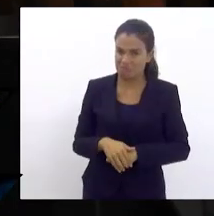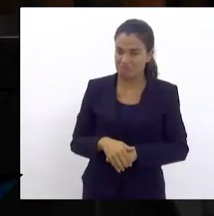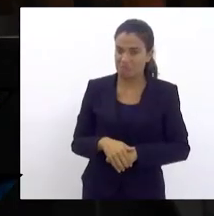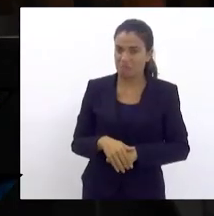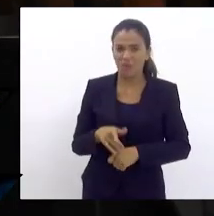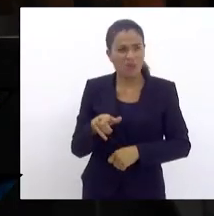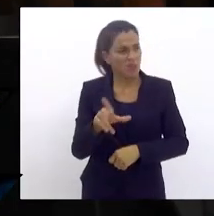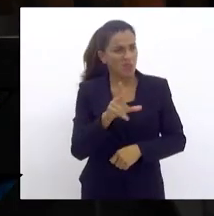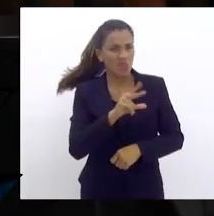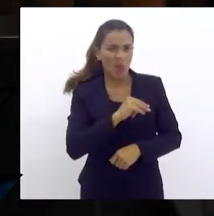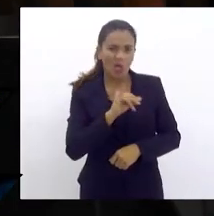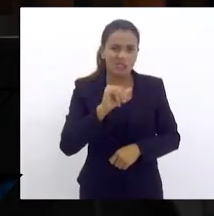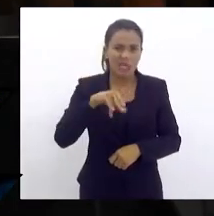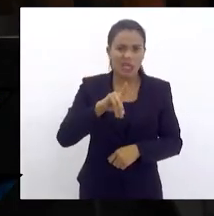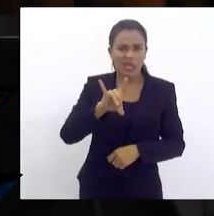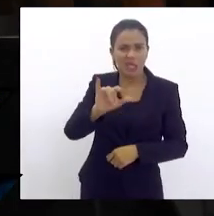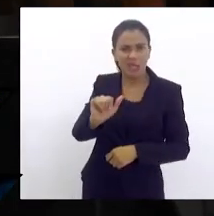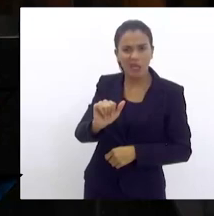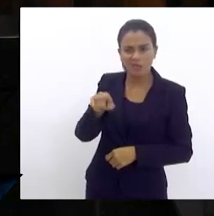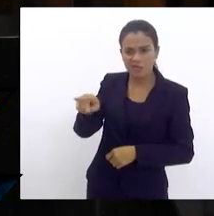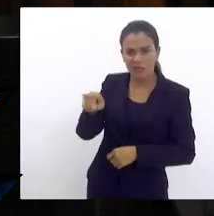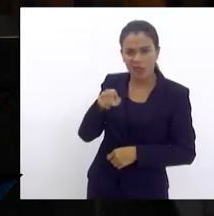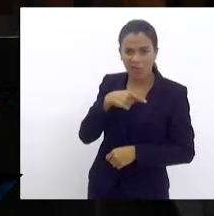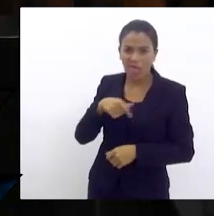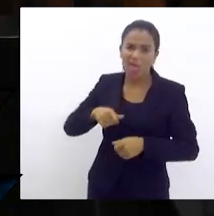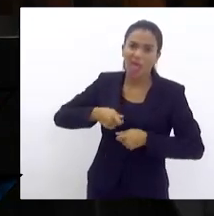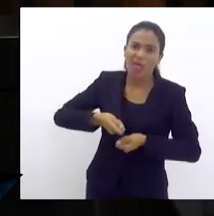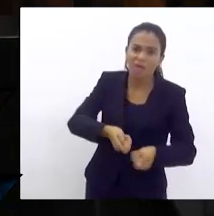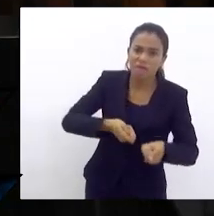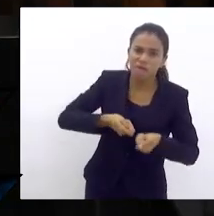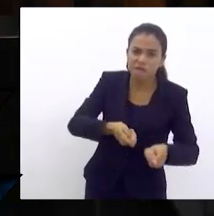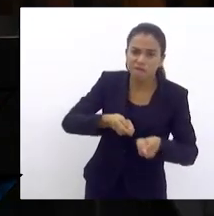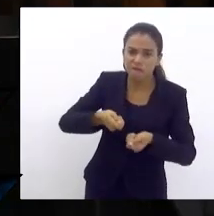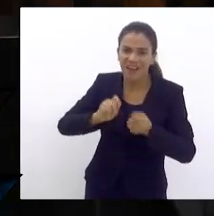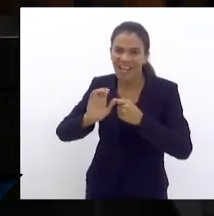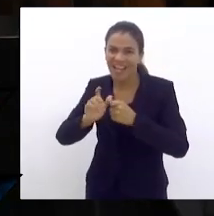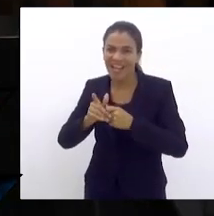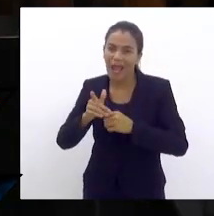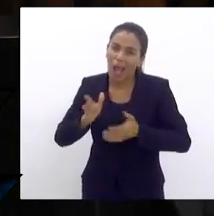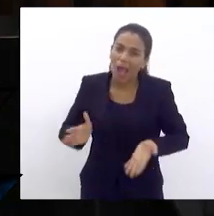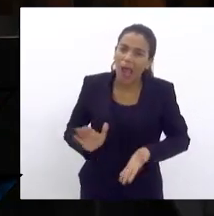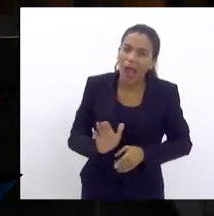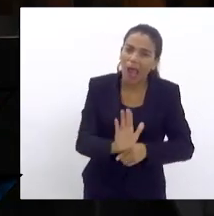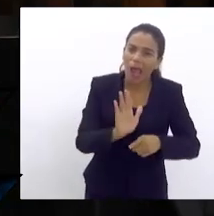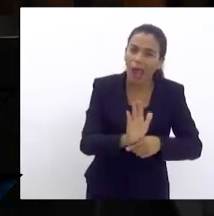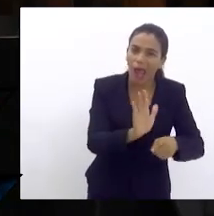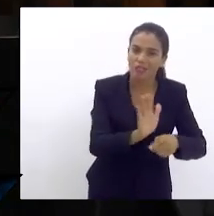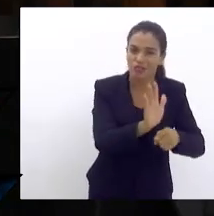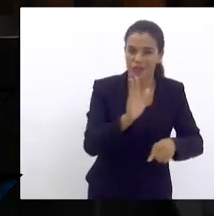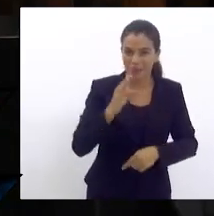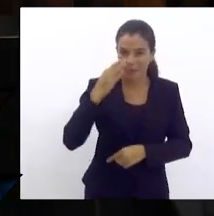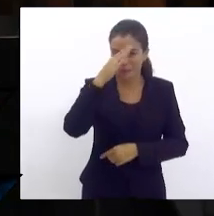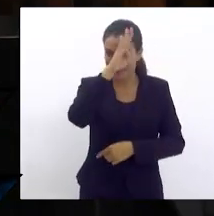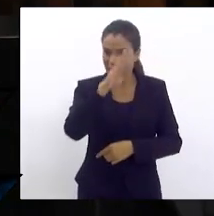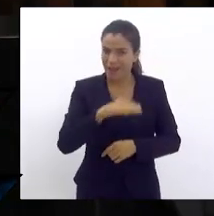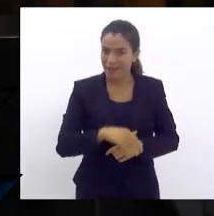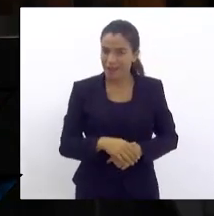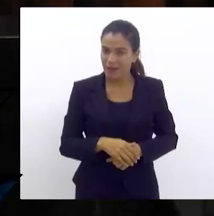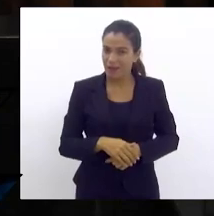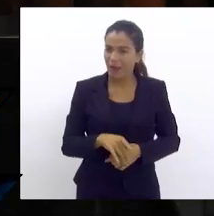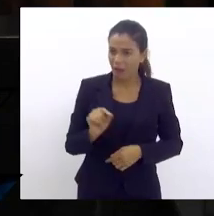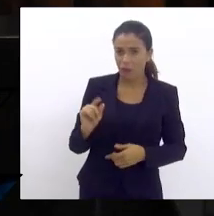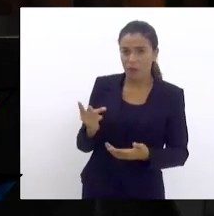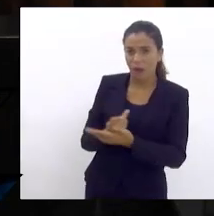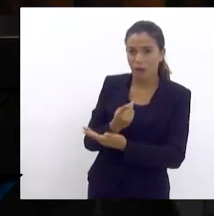Nossa, Índia, você está passando pano pro deputado, pro Bolsonaro, pro presidente, eu não passo pano pra ninguém. Mas o que está acontecendo